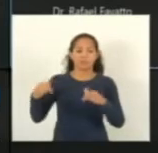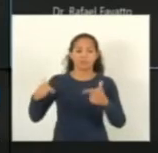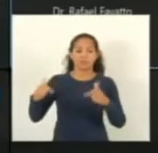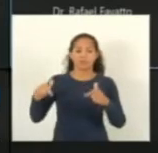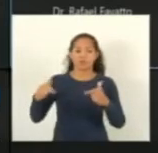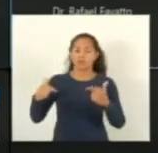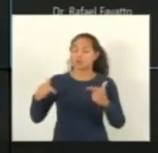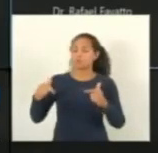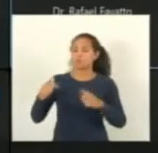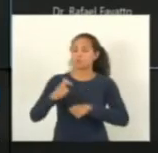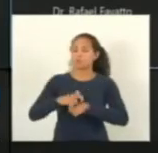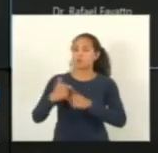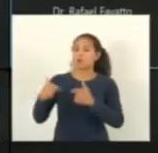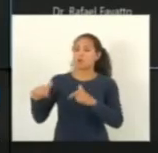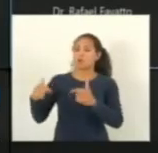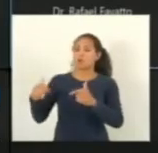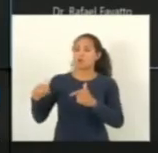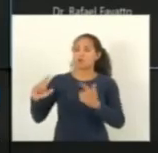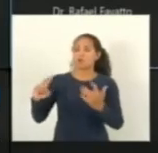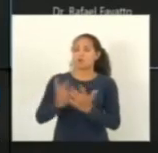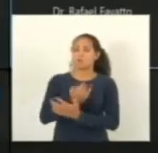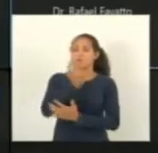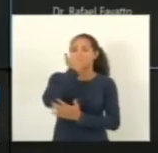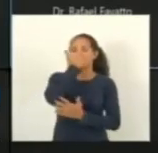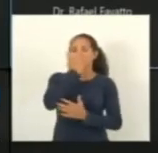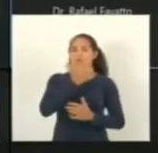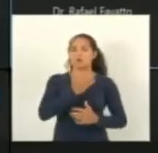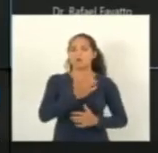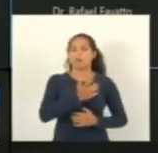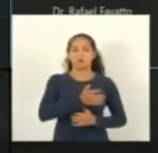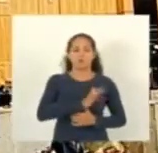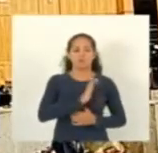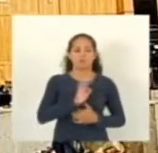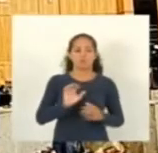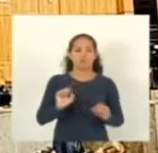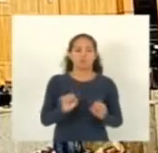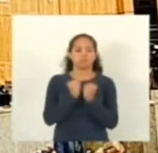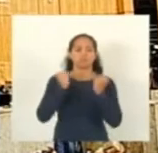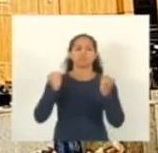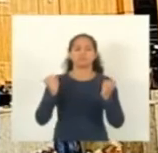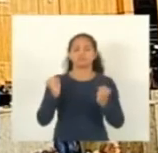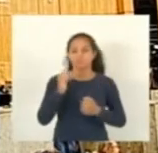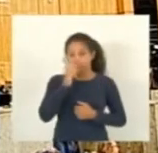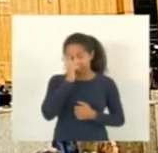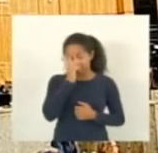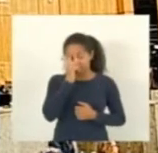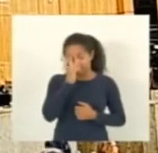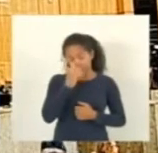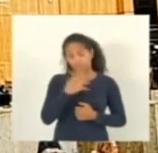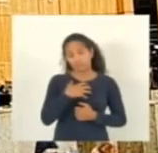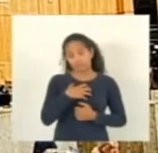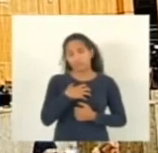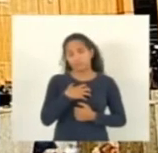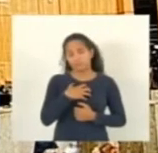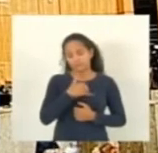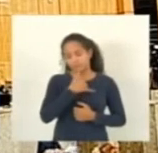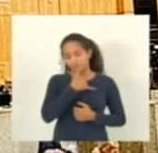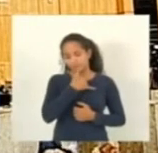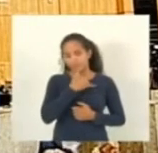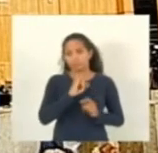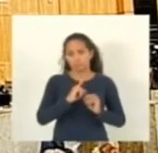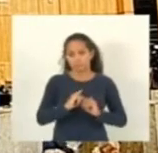atendendo a população e com muita tristeza nós